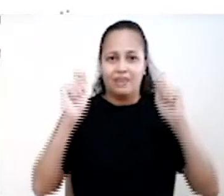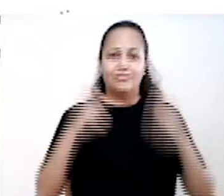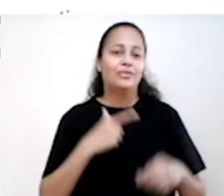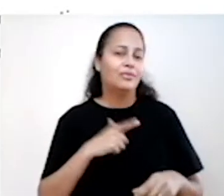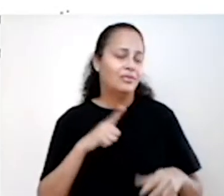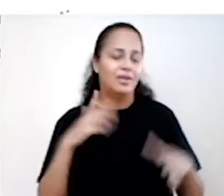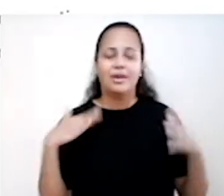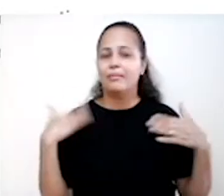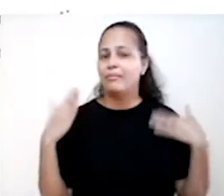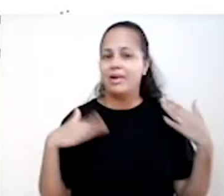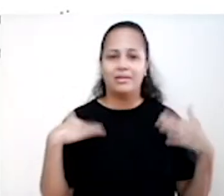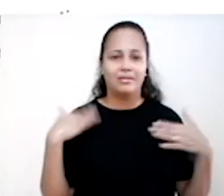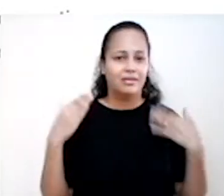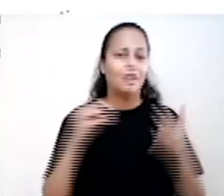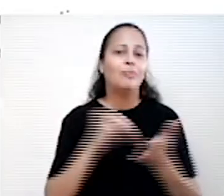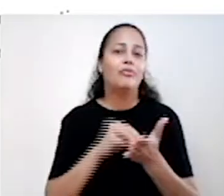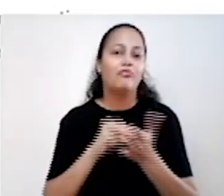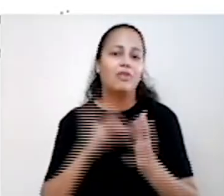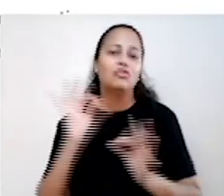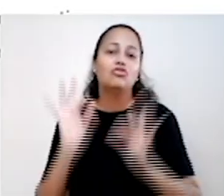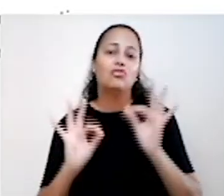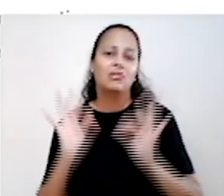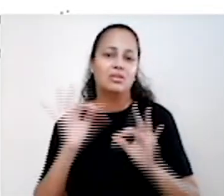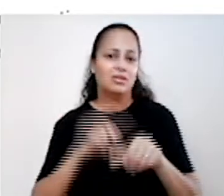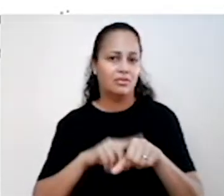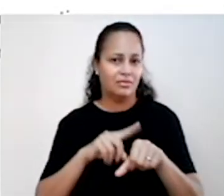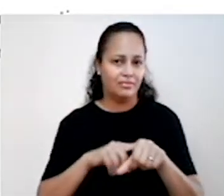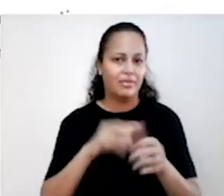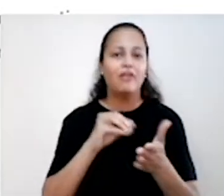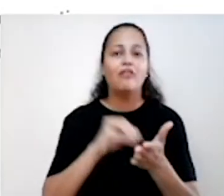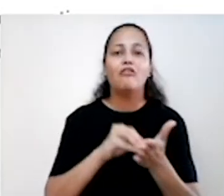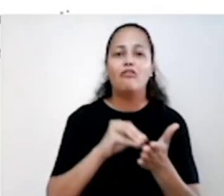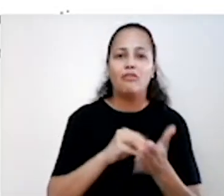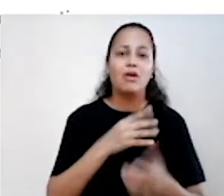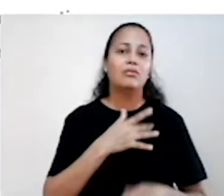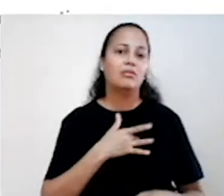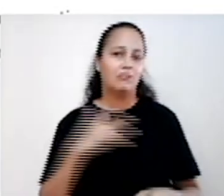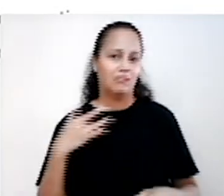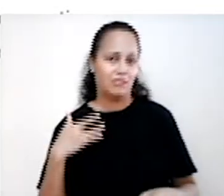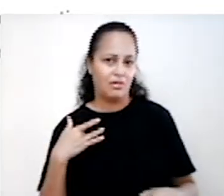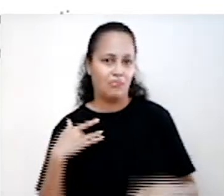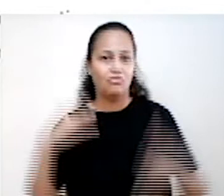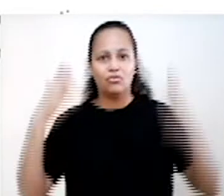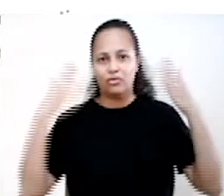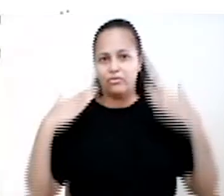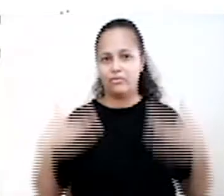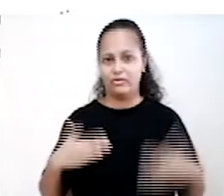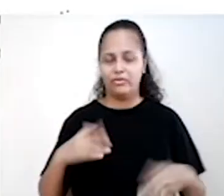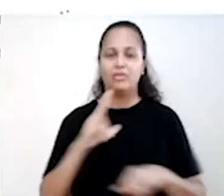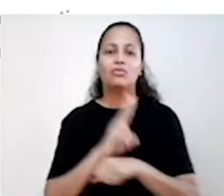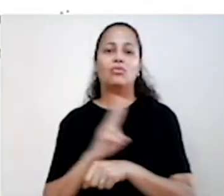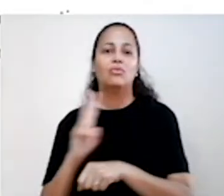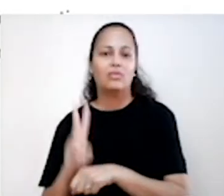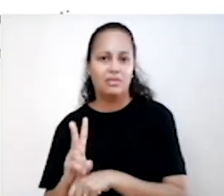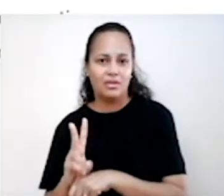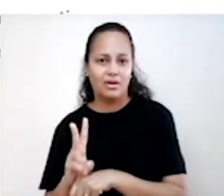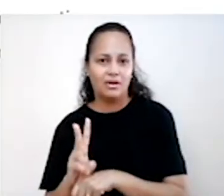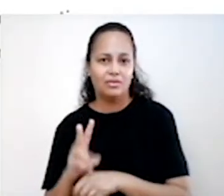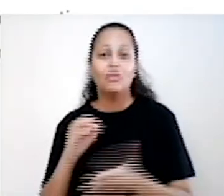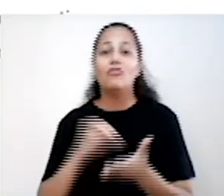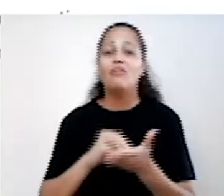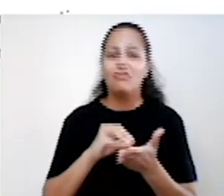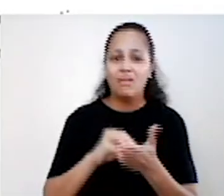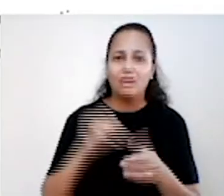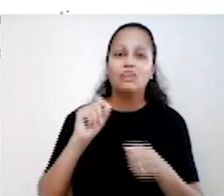lazer, talvez por falta de organização do tempo, falta de cuidado com a saúde física, como alimentação inadequada, falta de